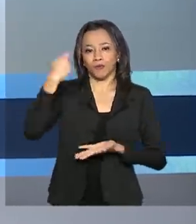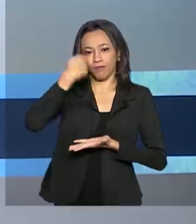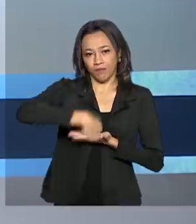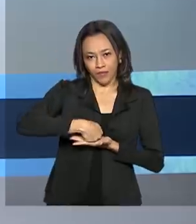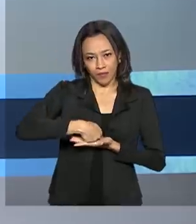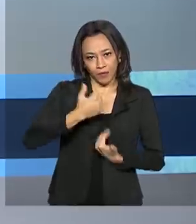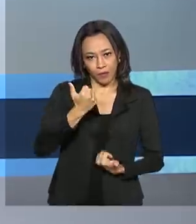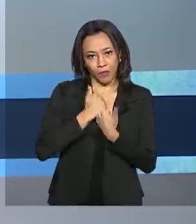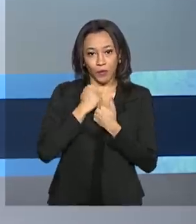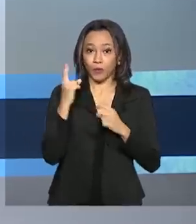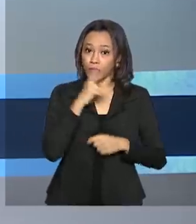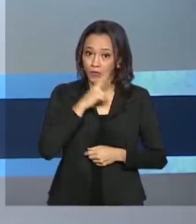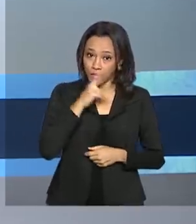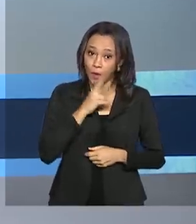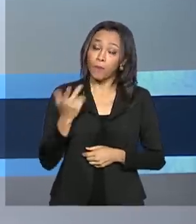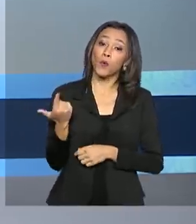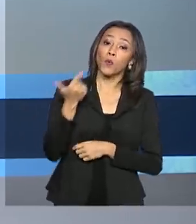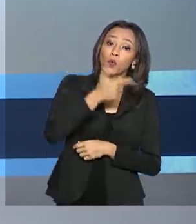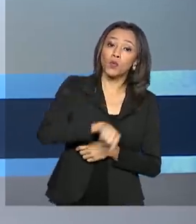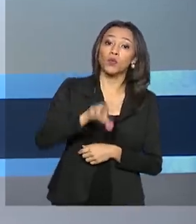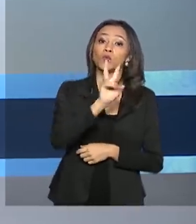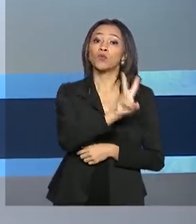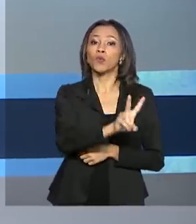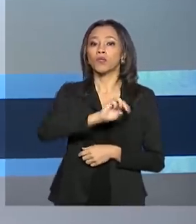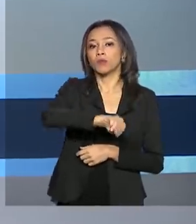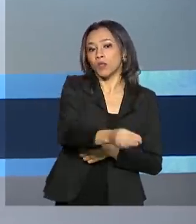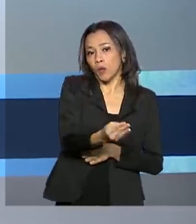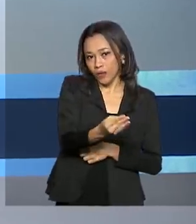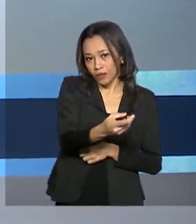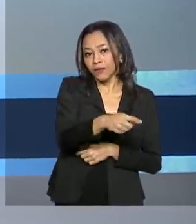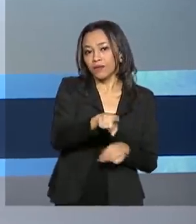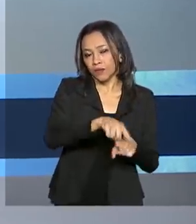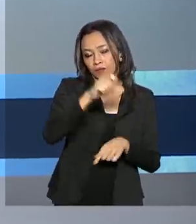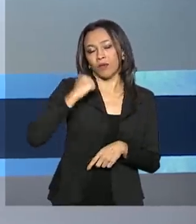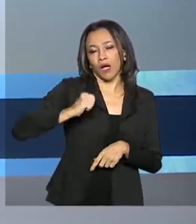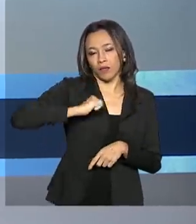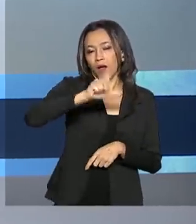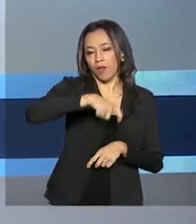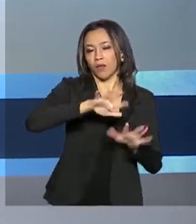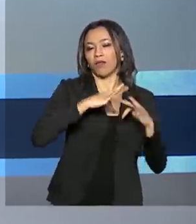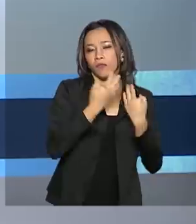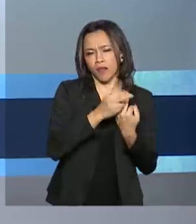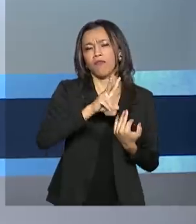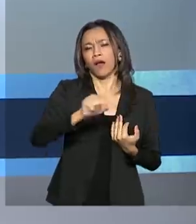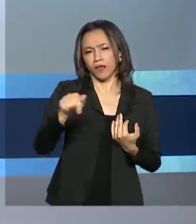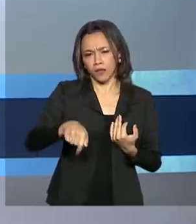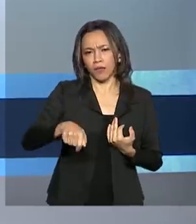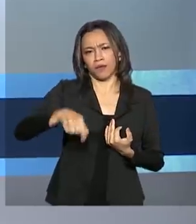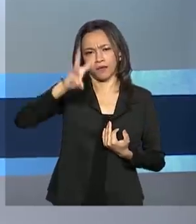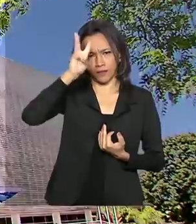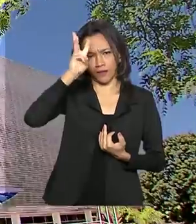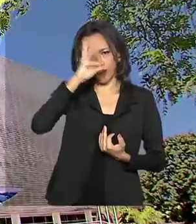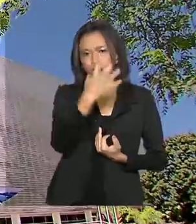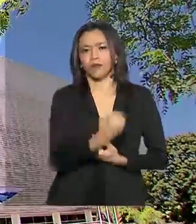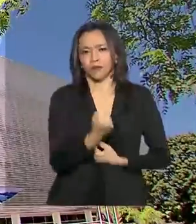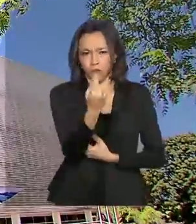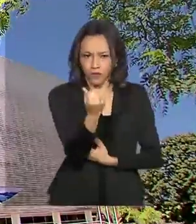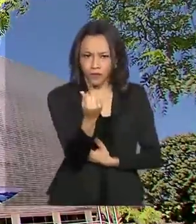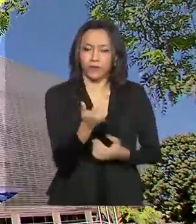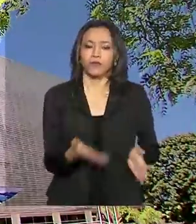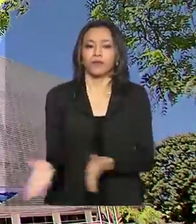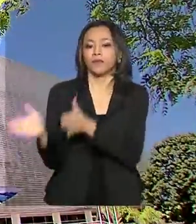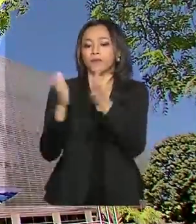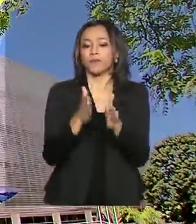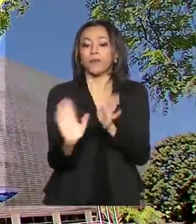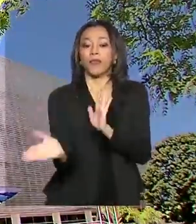emergencial. Outros 2 milhões de beneficiários do Bolsa Família também terão benefício nesta terça-feira. Até